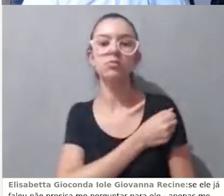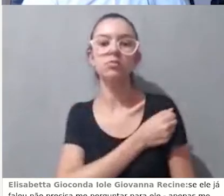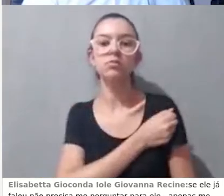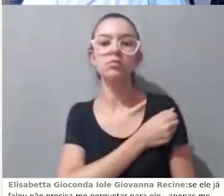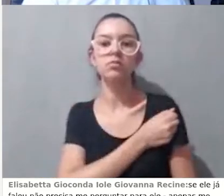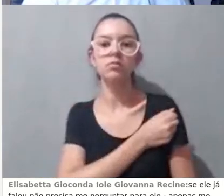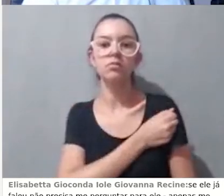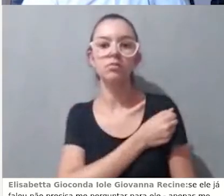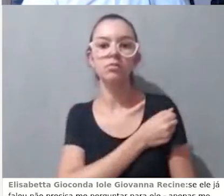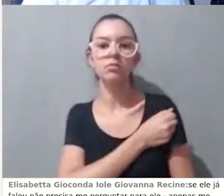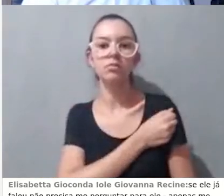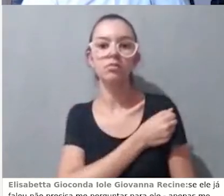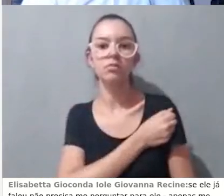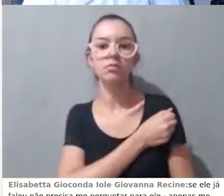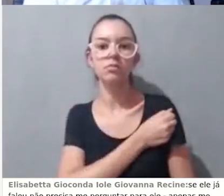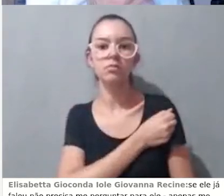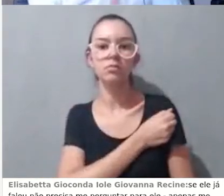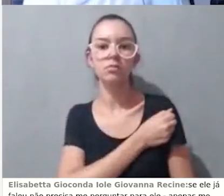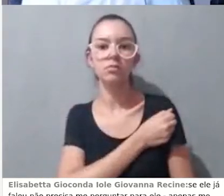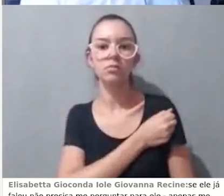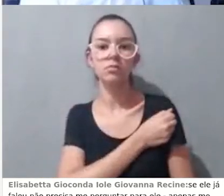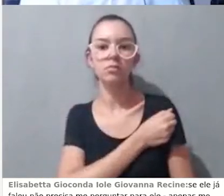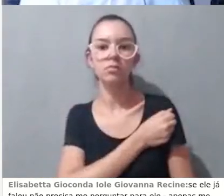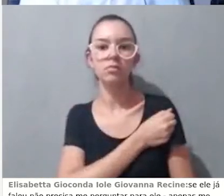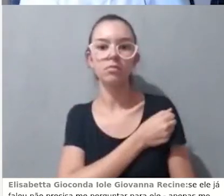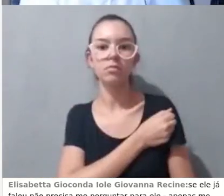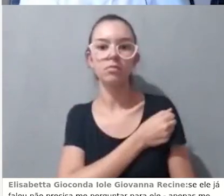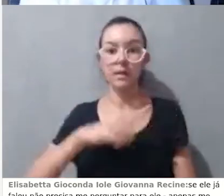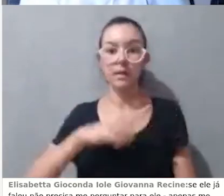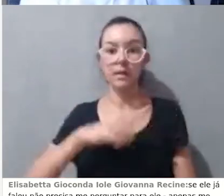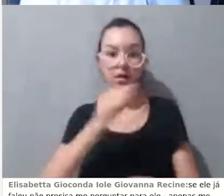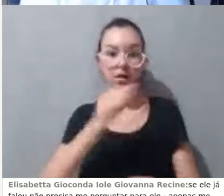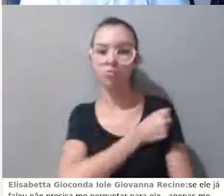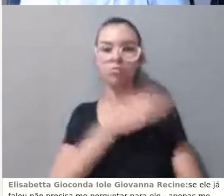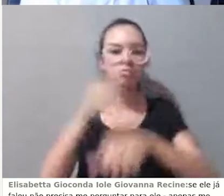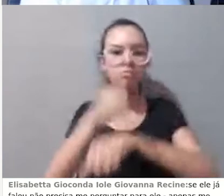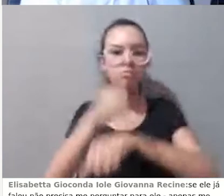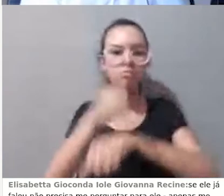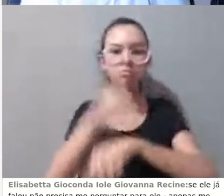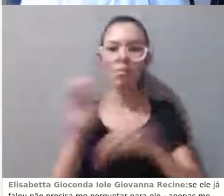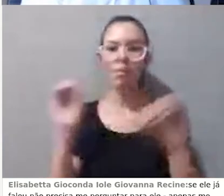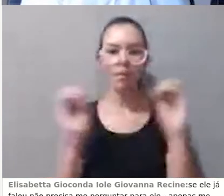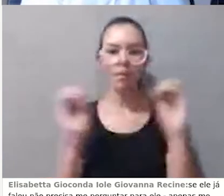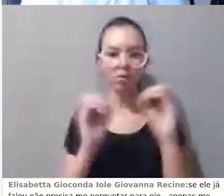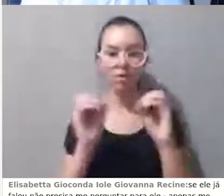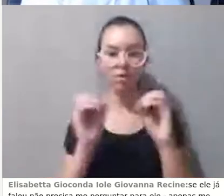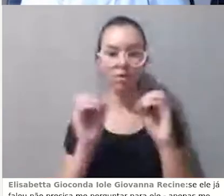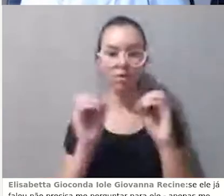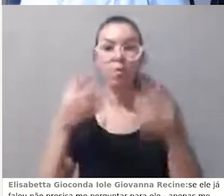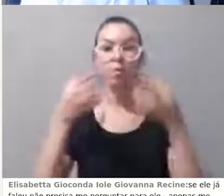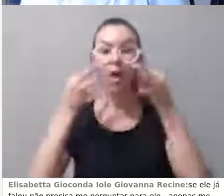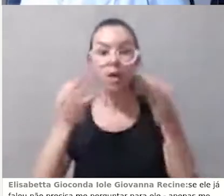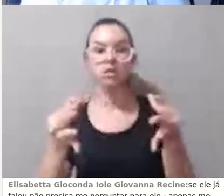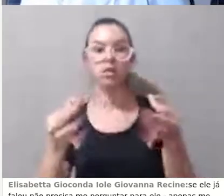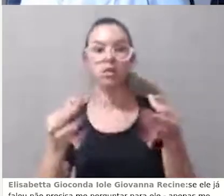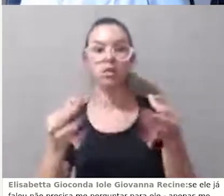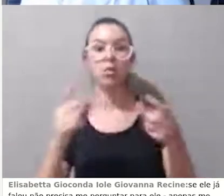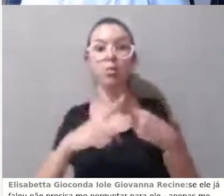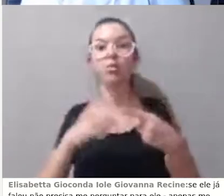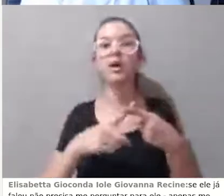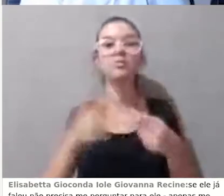os alunos que não acessaram nada, e esses alunos são alunos de atenção para mim, porque eles não estão de fato